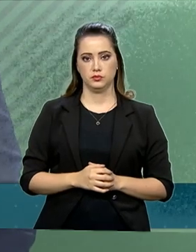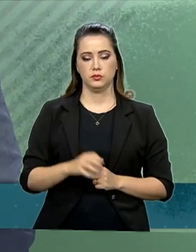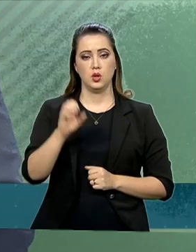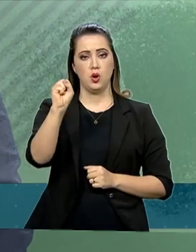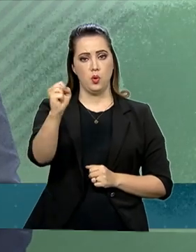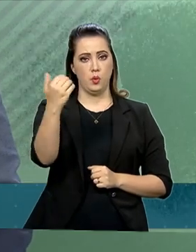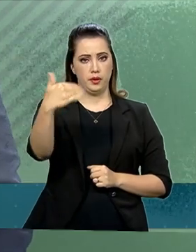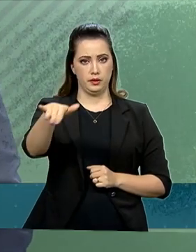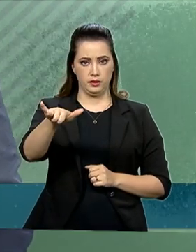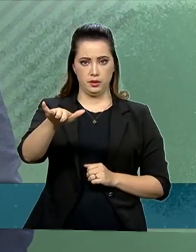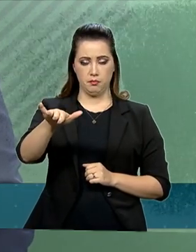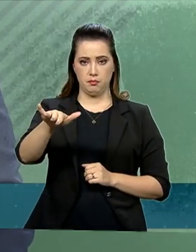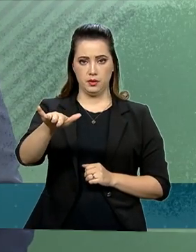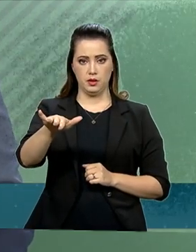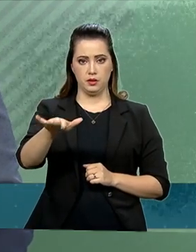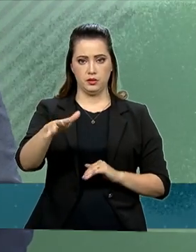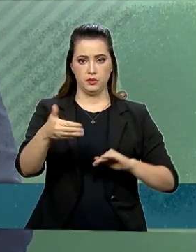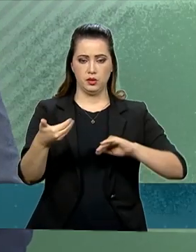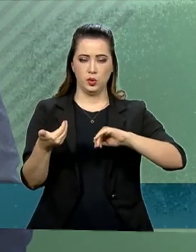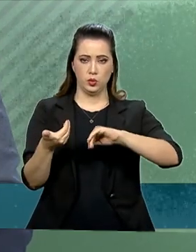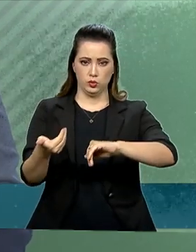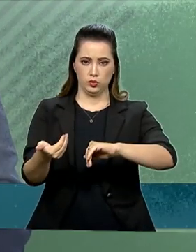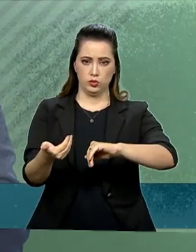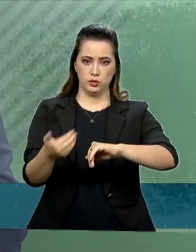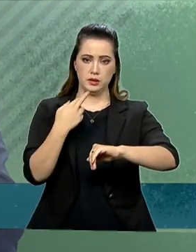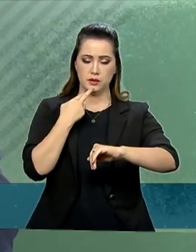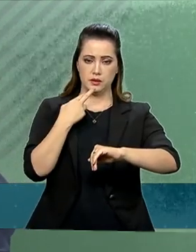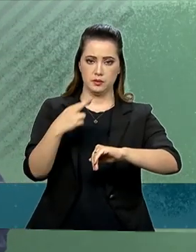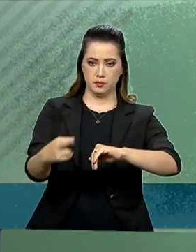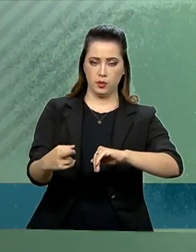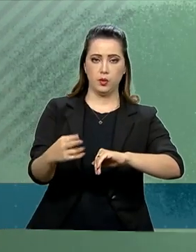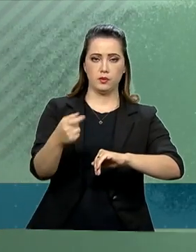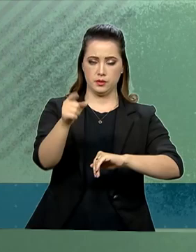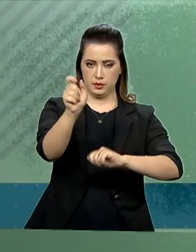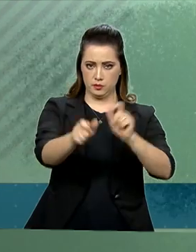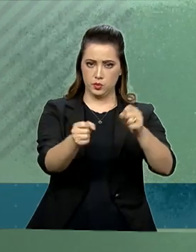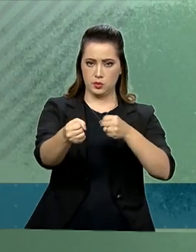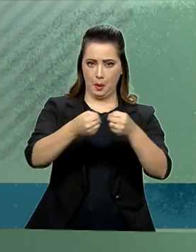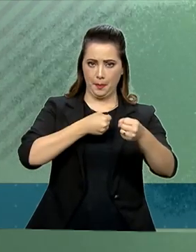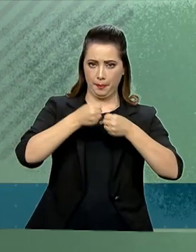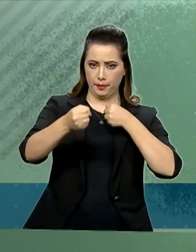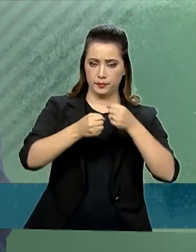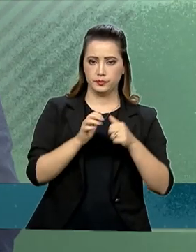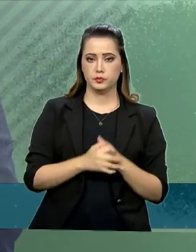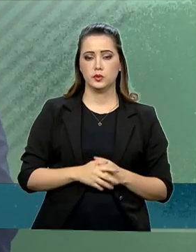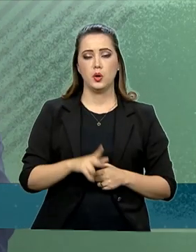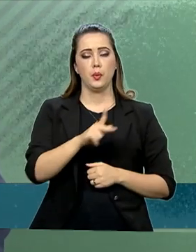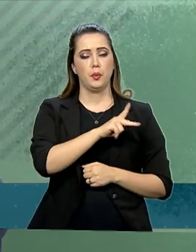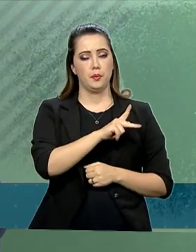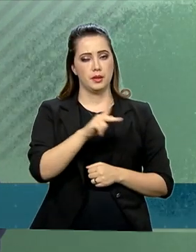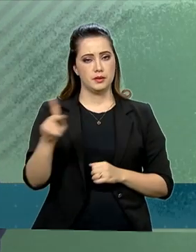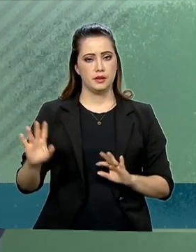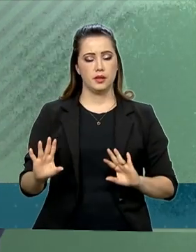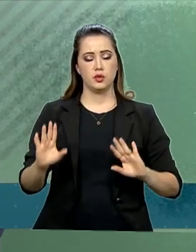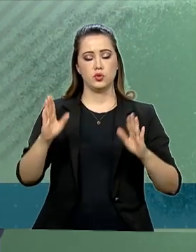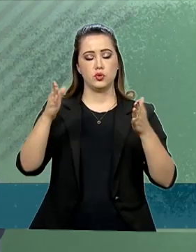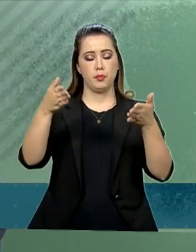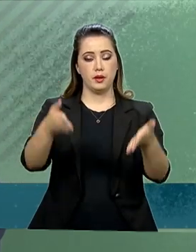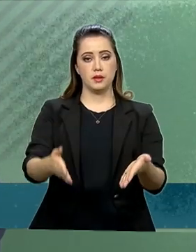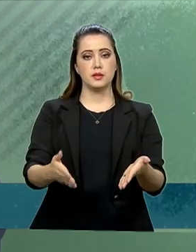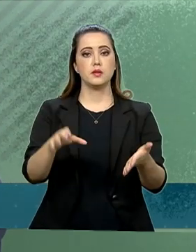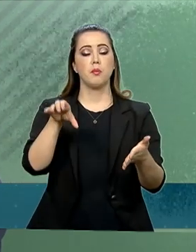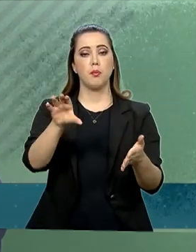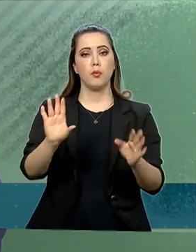8h30, congresso, respostas aos nossos jornalistas. O presidente participou do culto idealizado pelos deputados